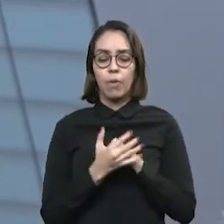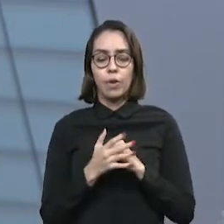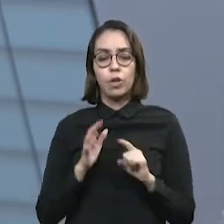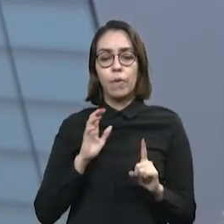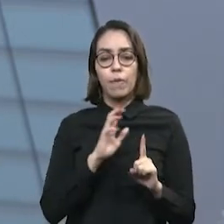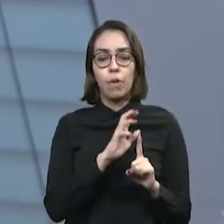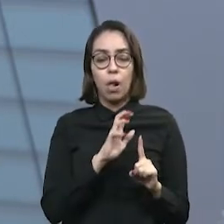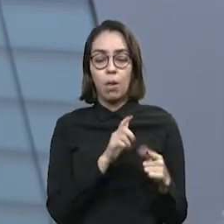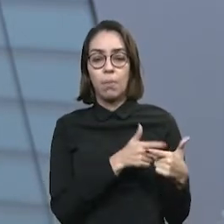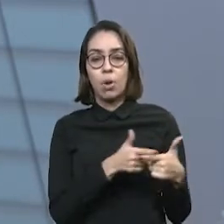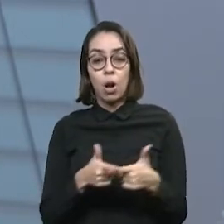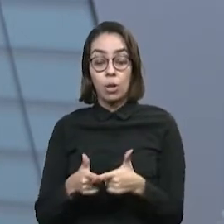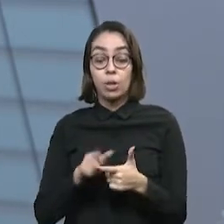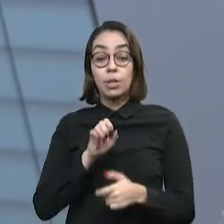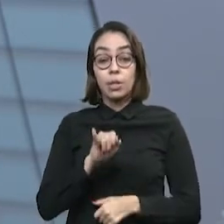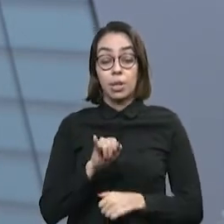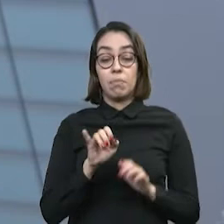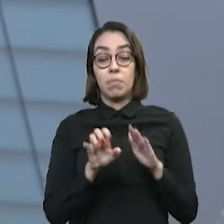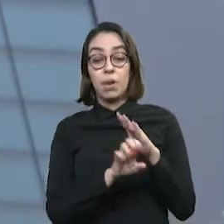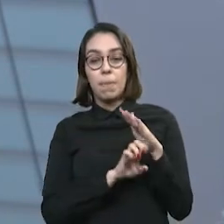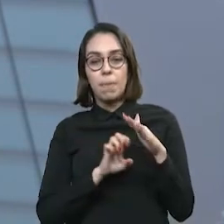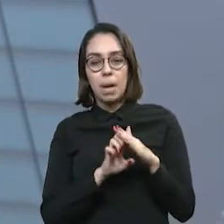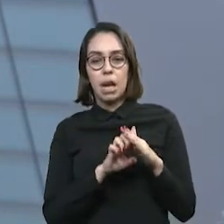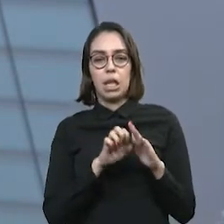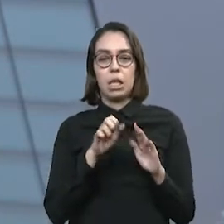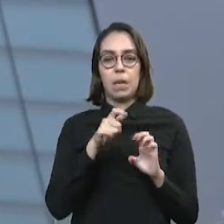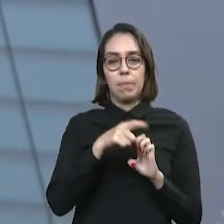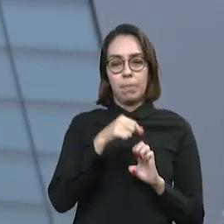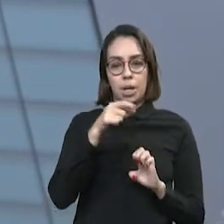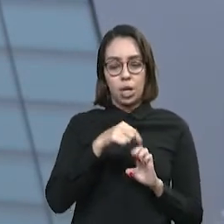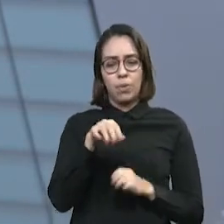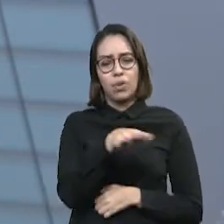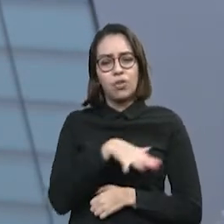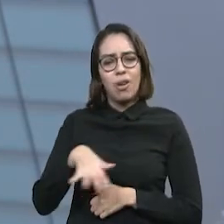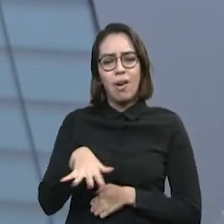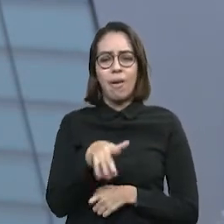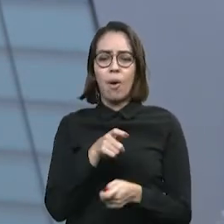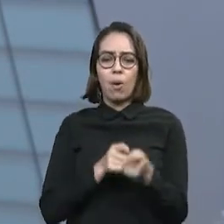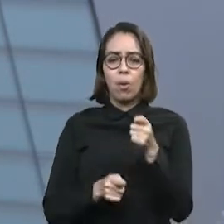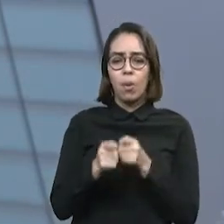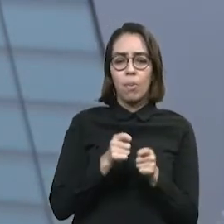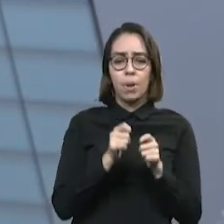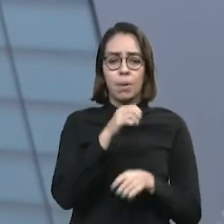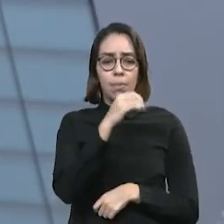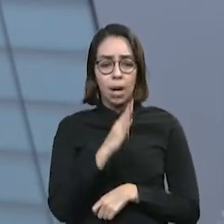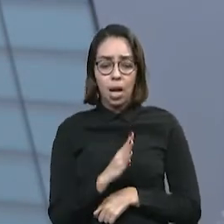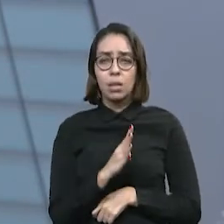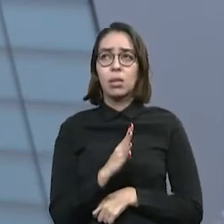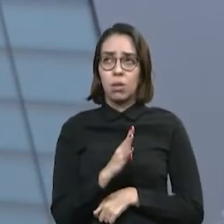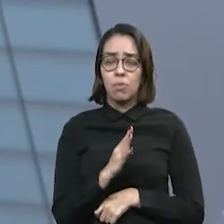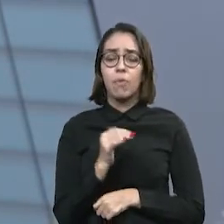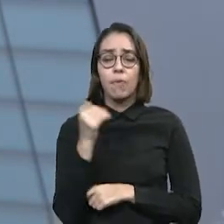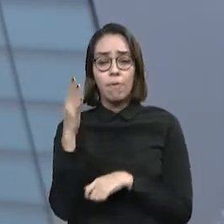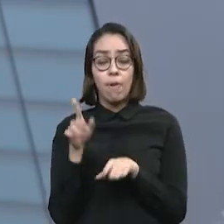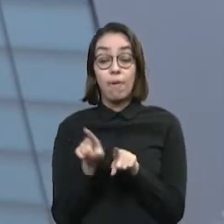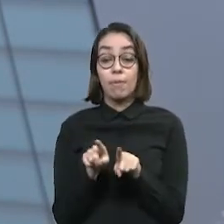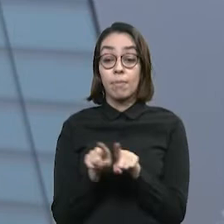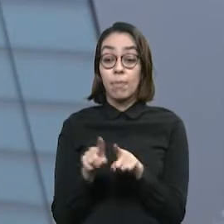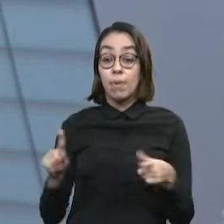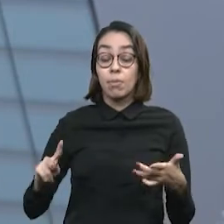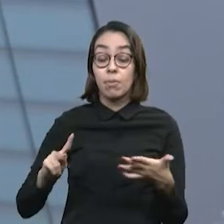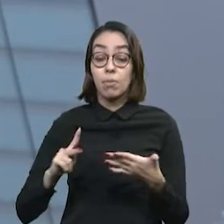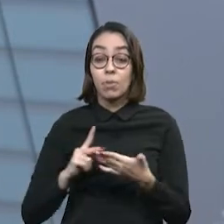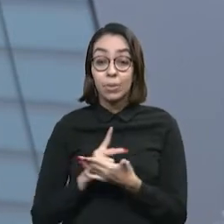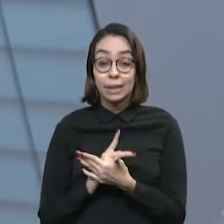microempreendedores e, de uma forma geral, na economia. Não só do Brasil, mas no mundo todo. A pandemia provocou